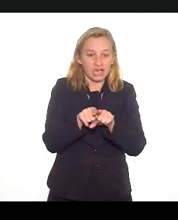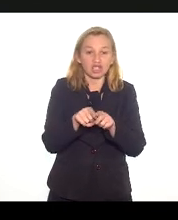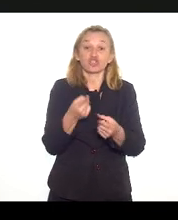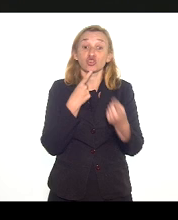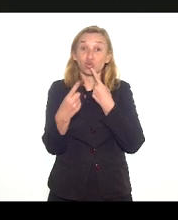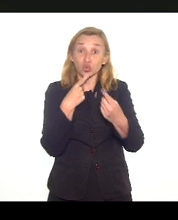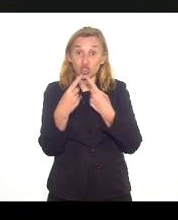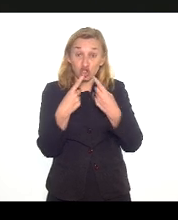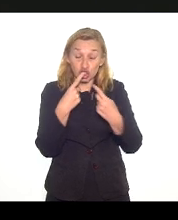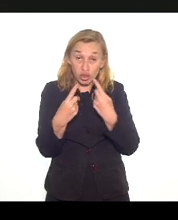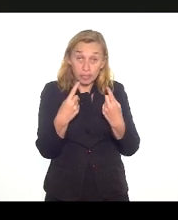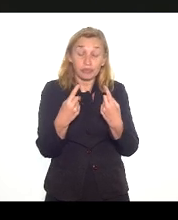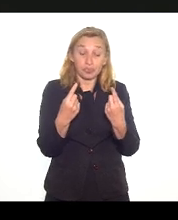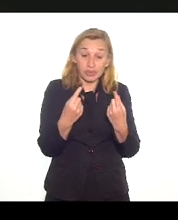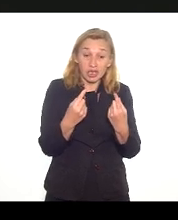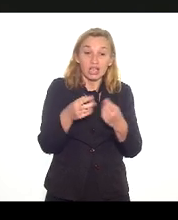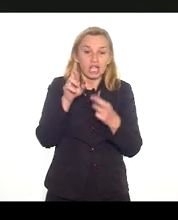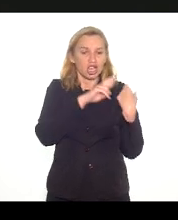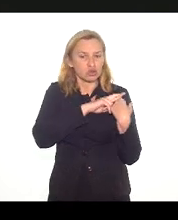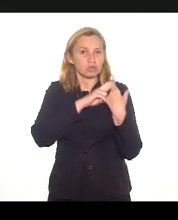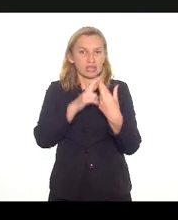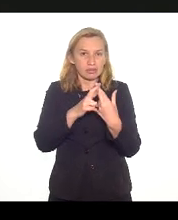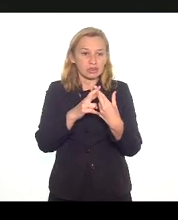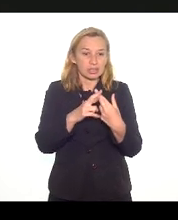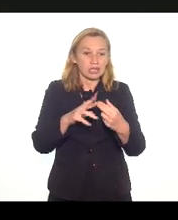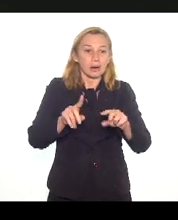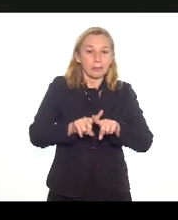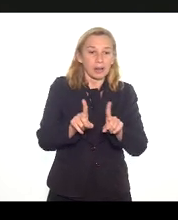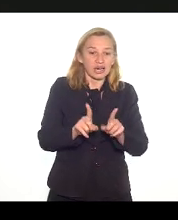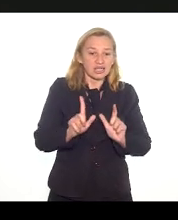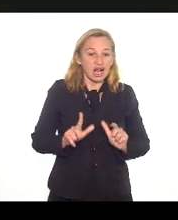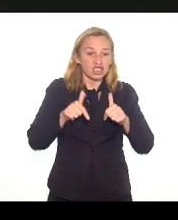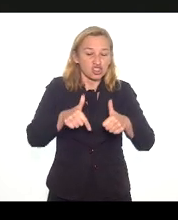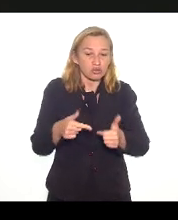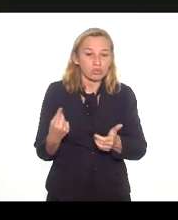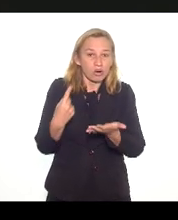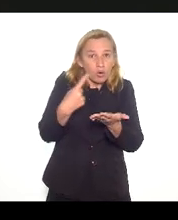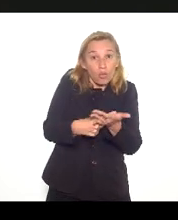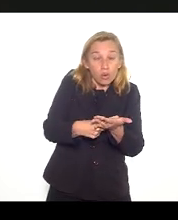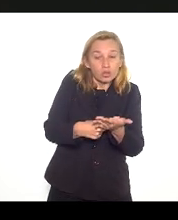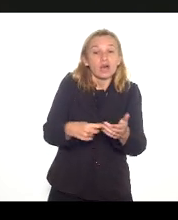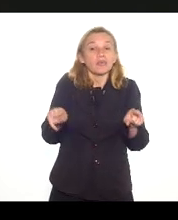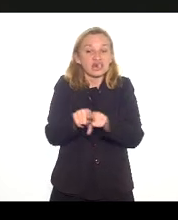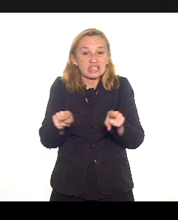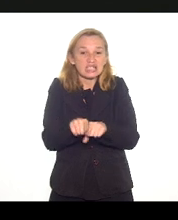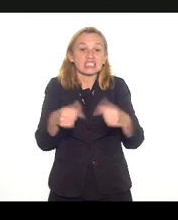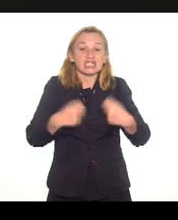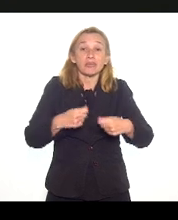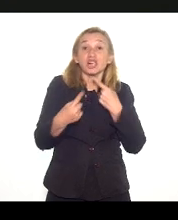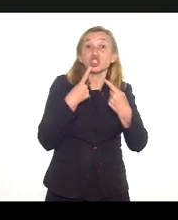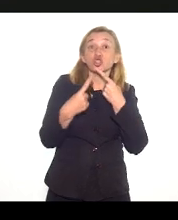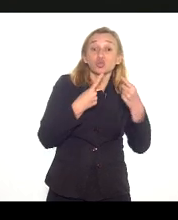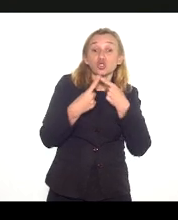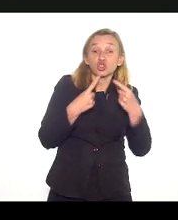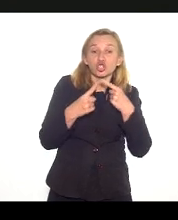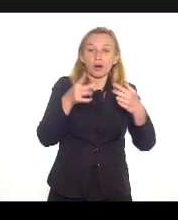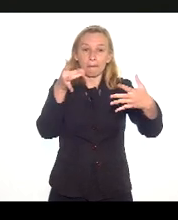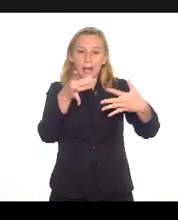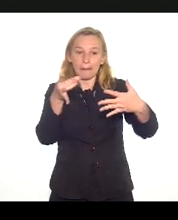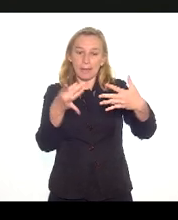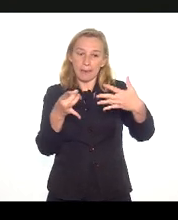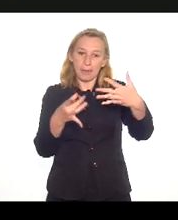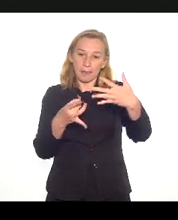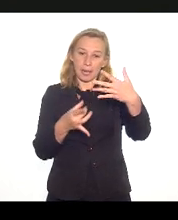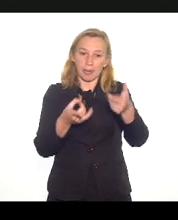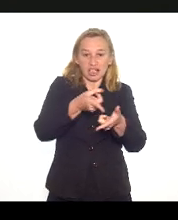discutindo de forma responsável, mas altiva, esse acordo, a gente precisa também discutir esse estoque de dívidas